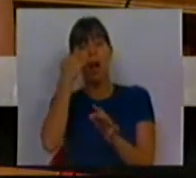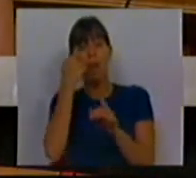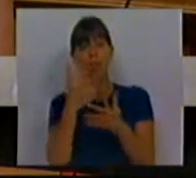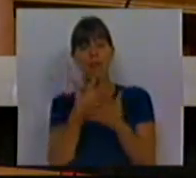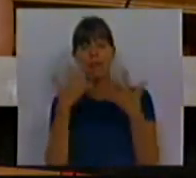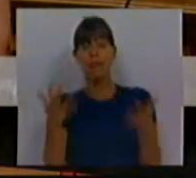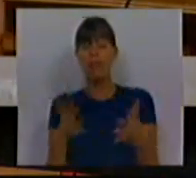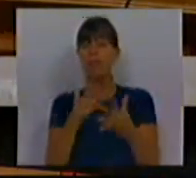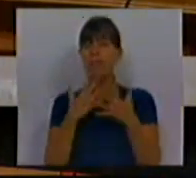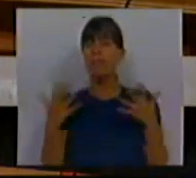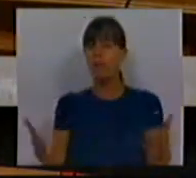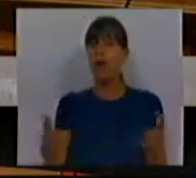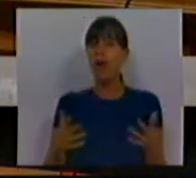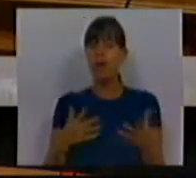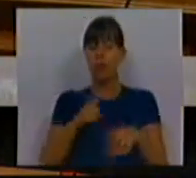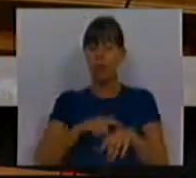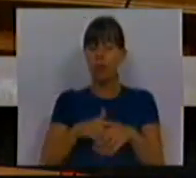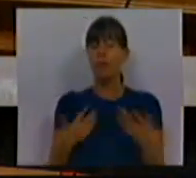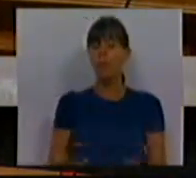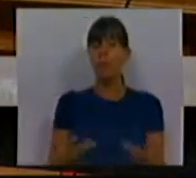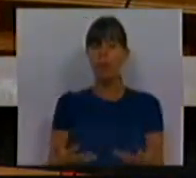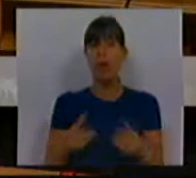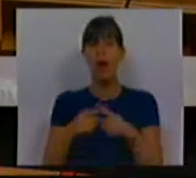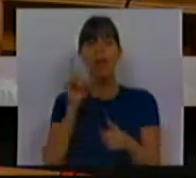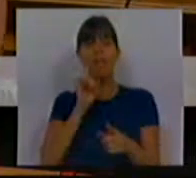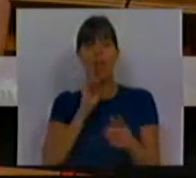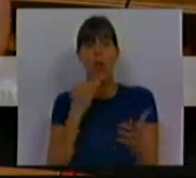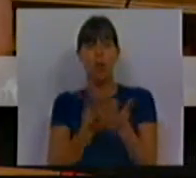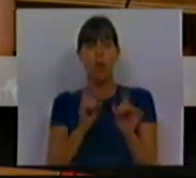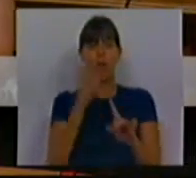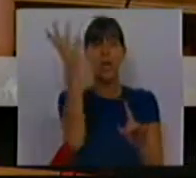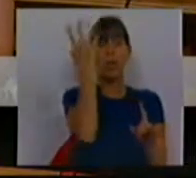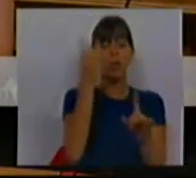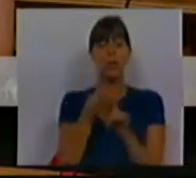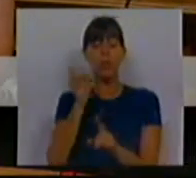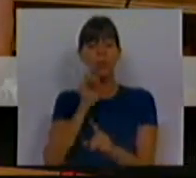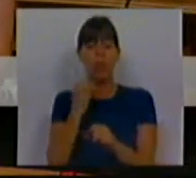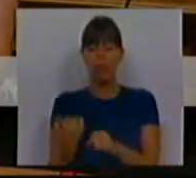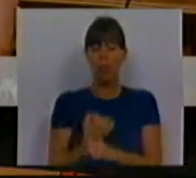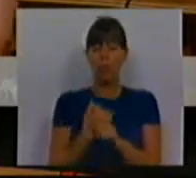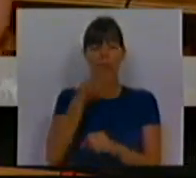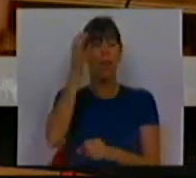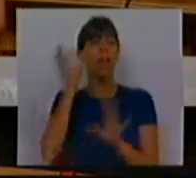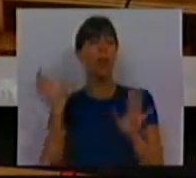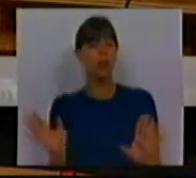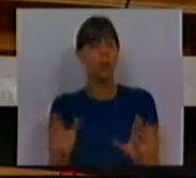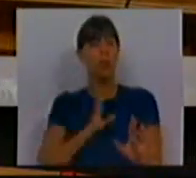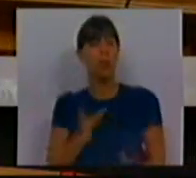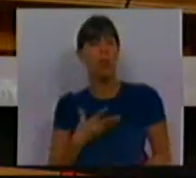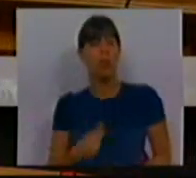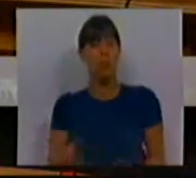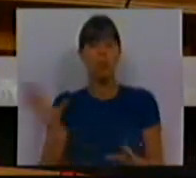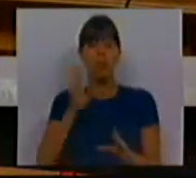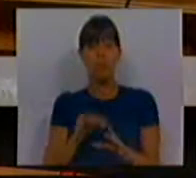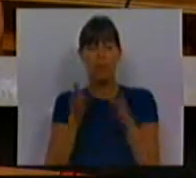dimensão mais ampla dos tempos atuais. A desvalorização da cultura e do valor do trabalho intelectual. Num mundo cada